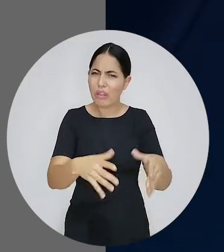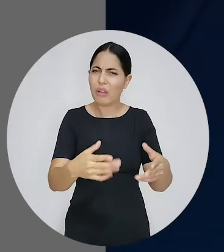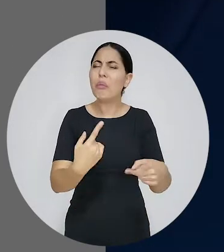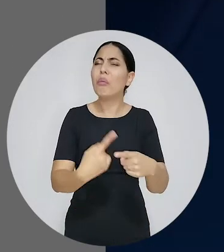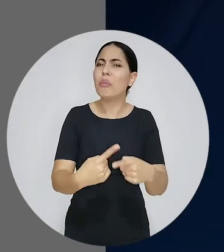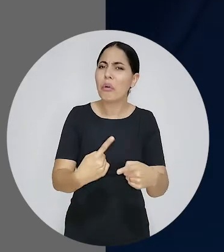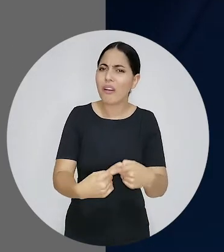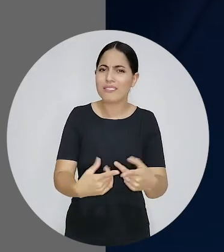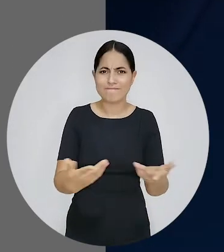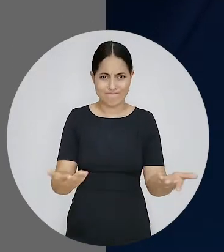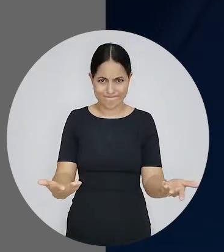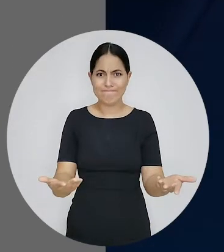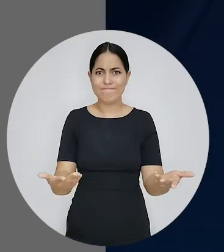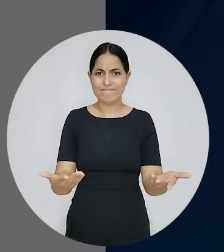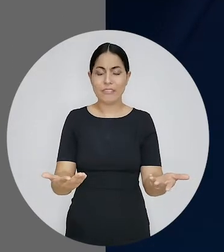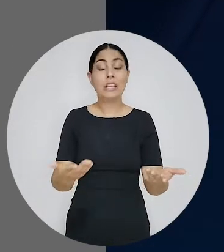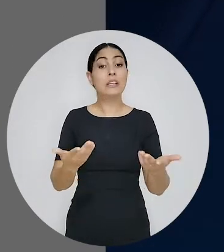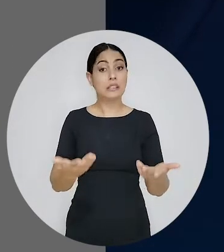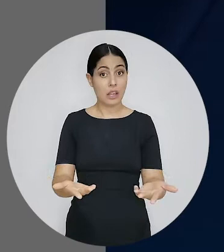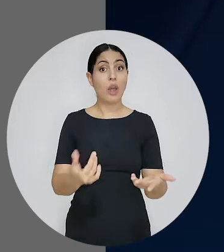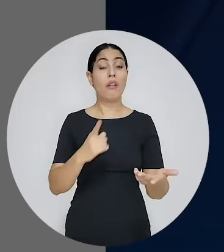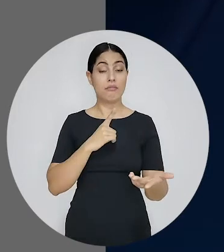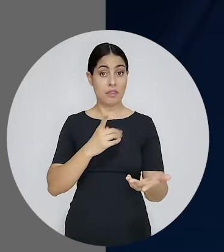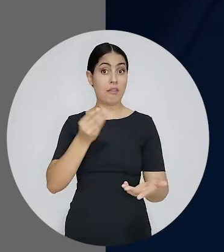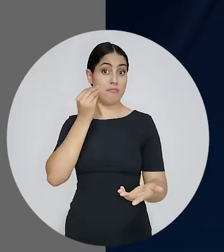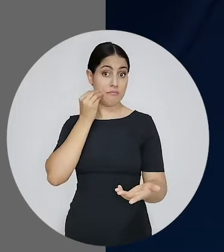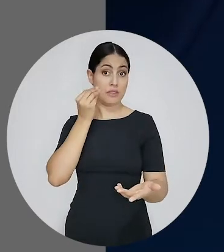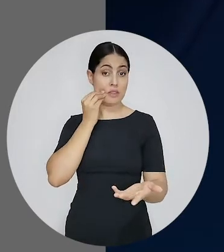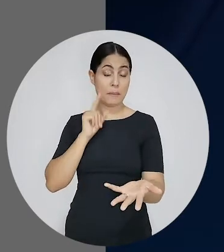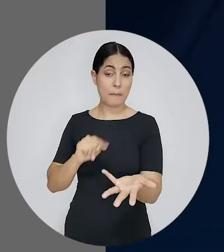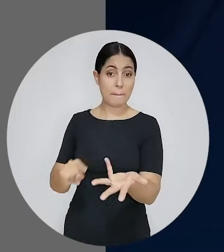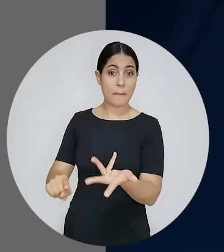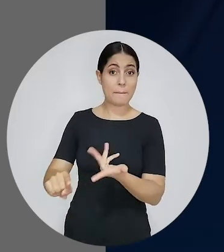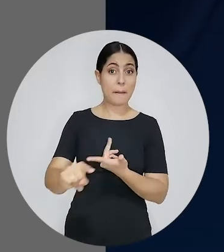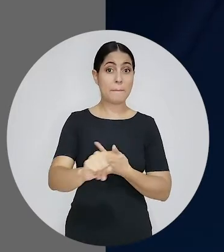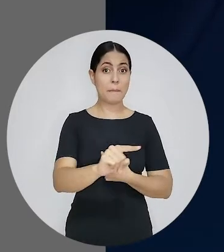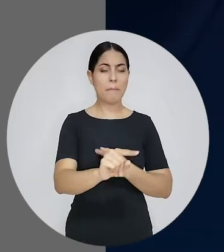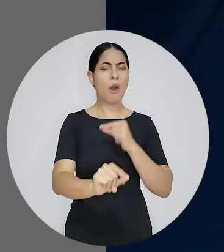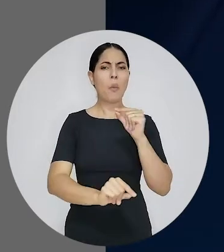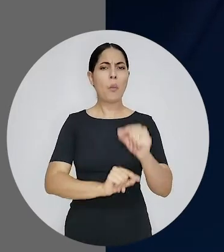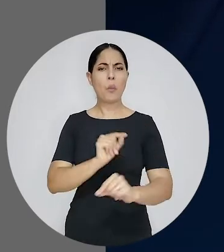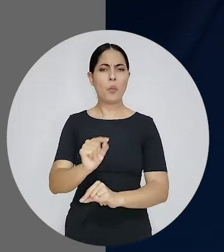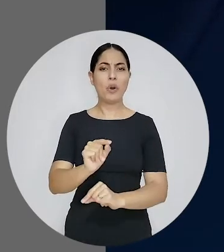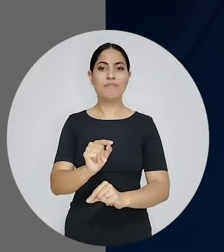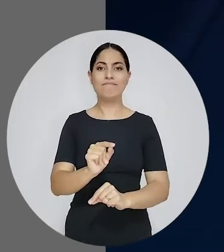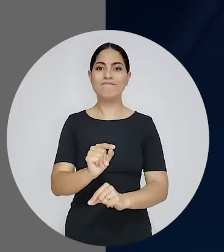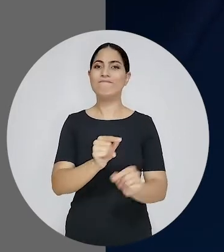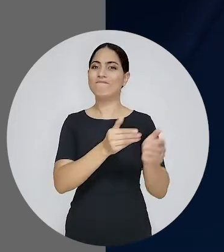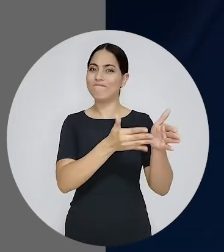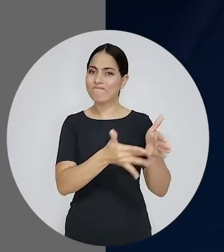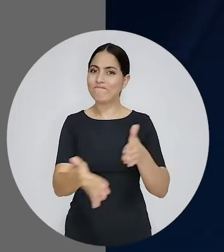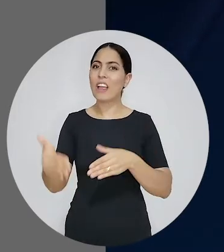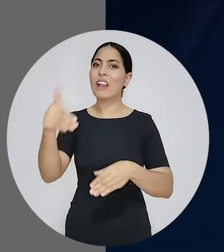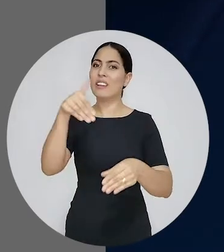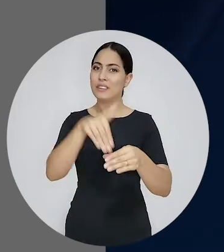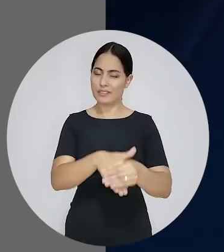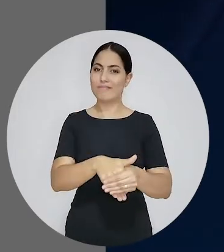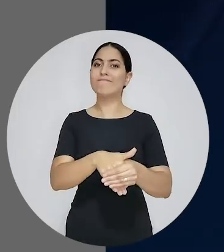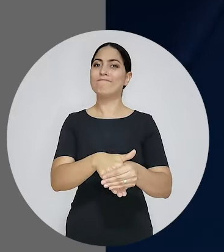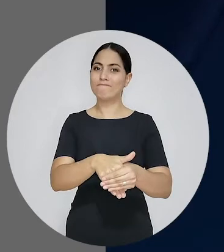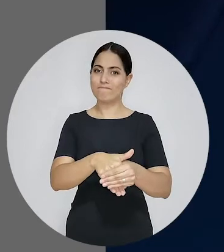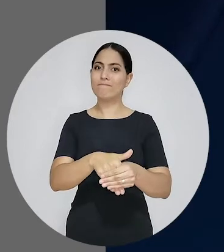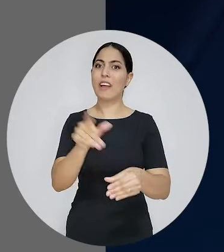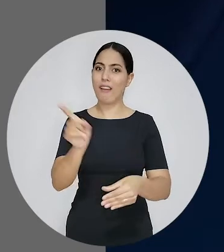Tentativas de ruptura da ordem institucional, hoje tratadas abertamente, buscam colocar em xeque a lisura do